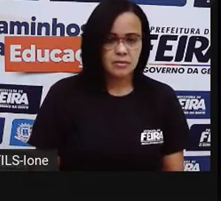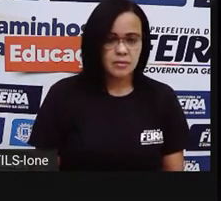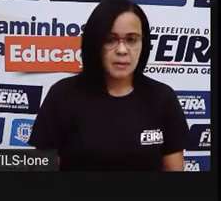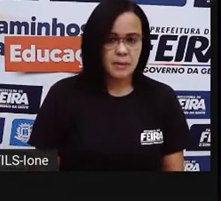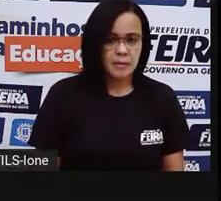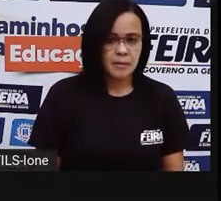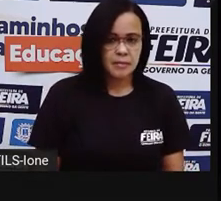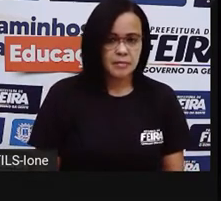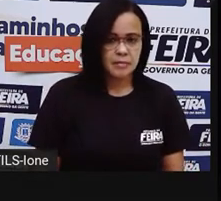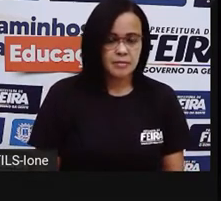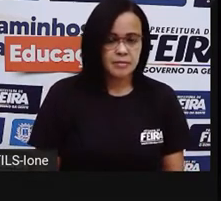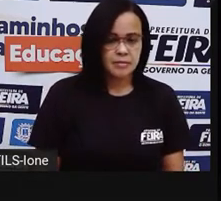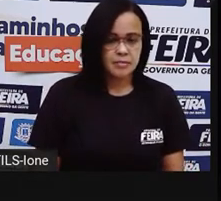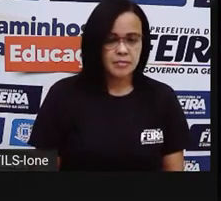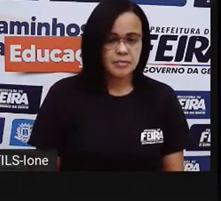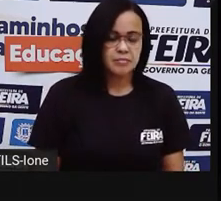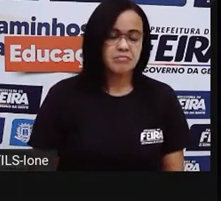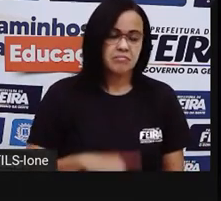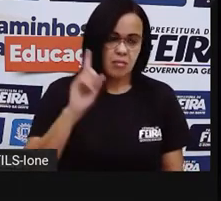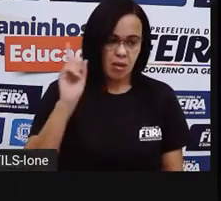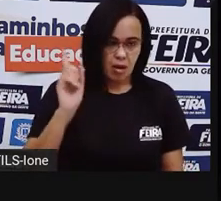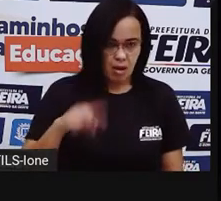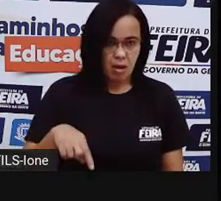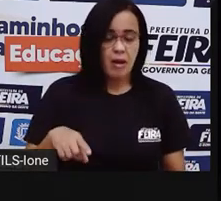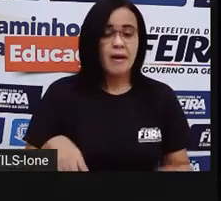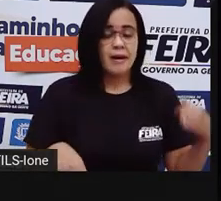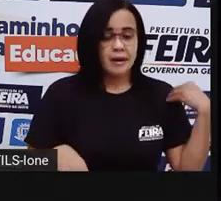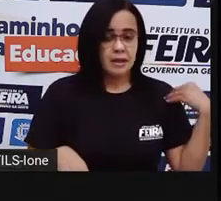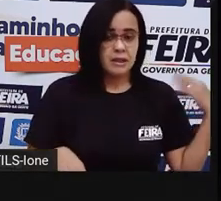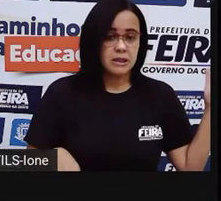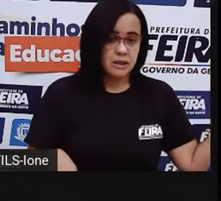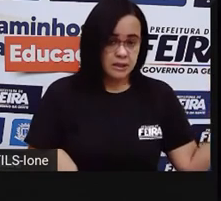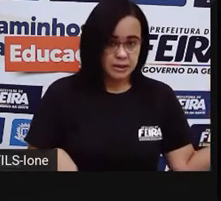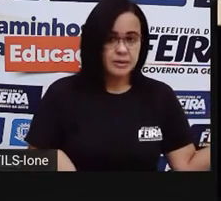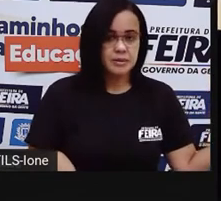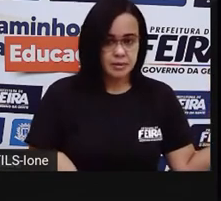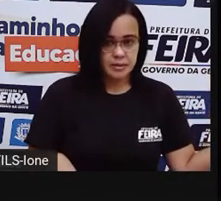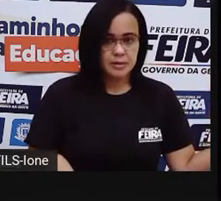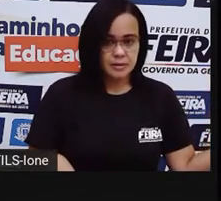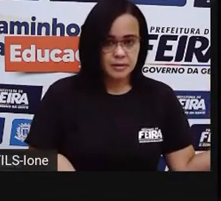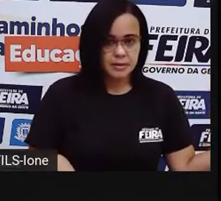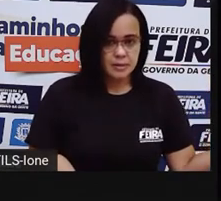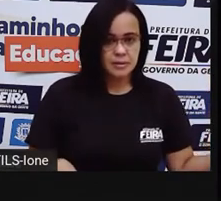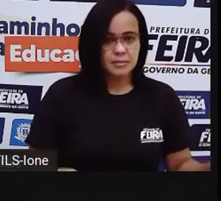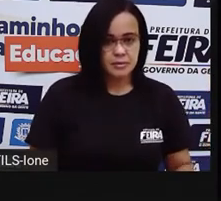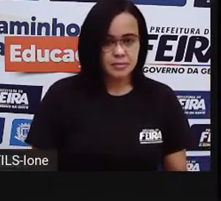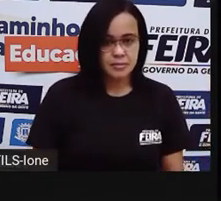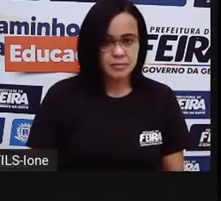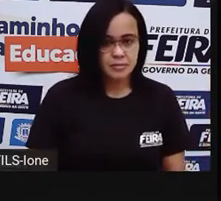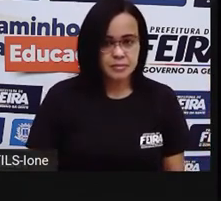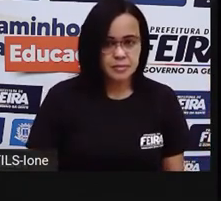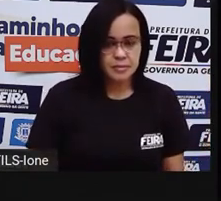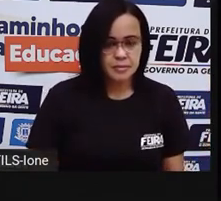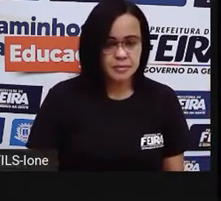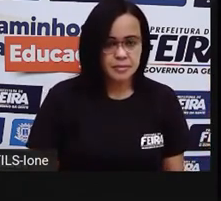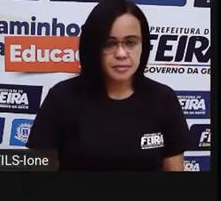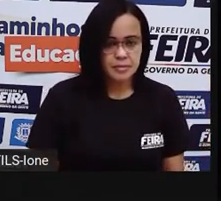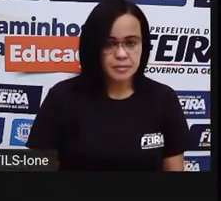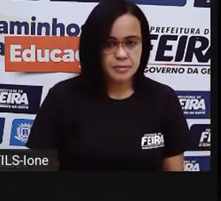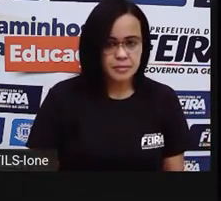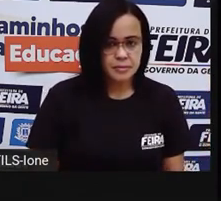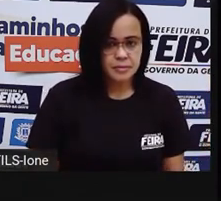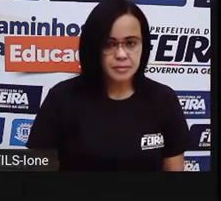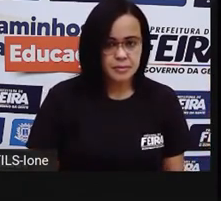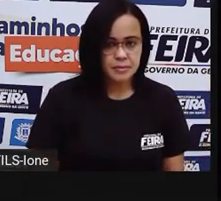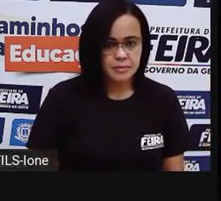Está à esquerda, né? Deixa eu pegar aqui. Mesa do professor, da professora. Pronto. O que é que está atrás